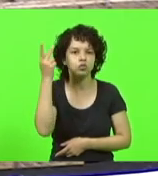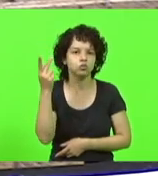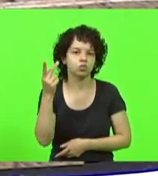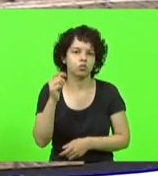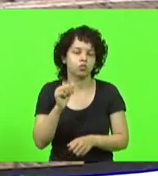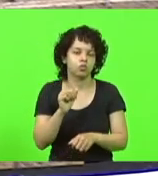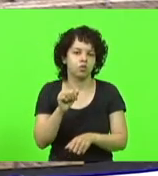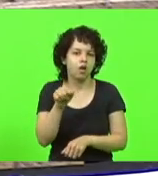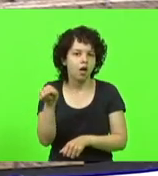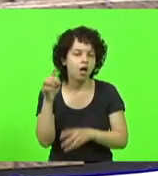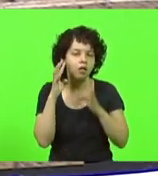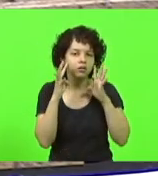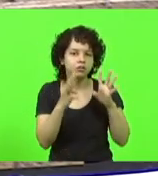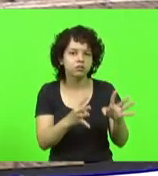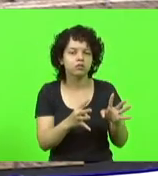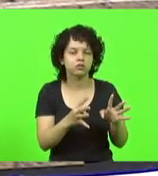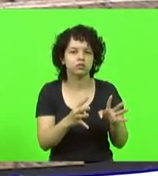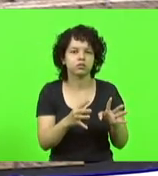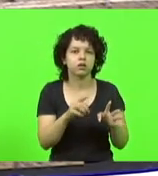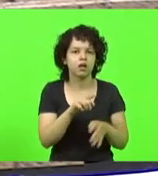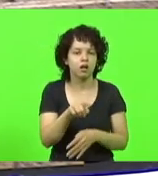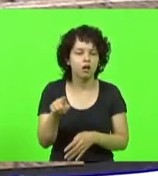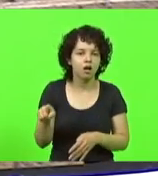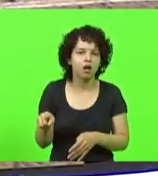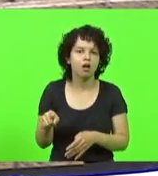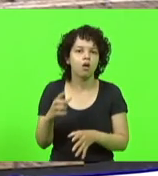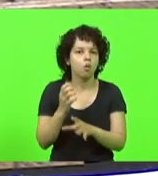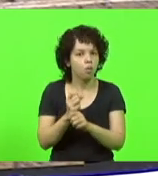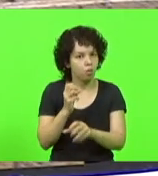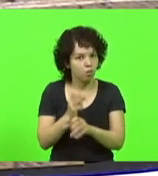estão ouvindo, elas fazem conta.